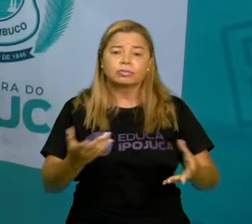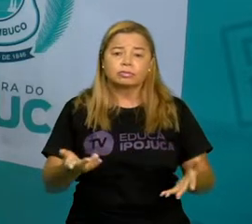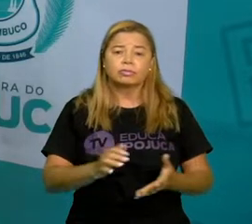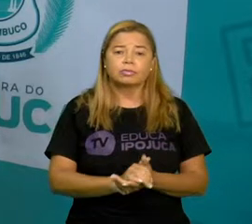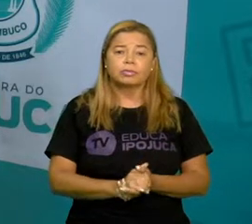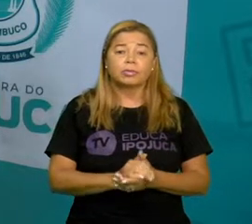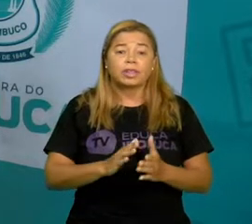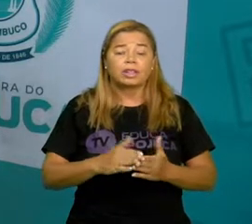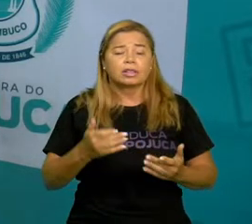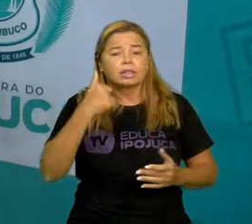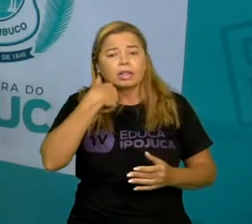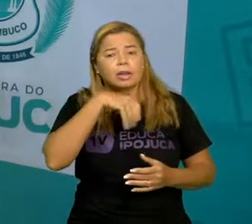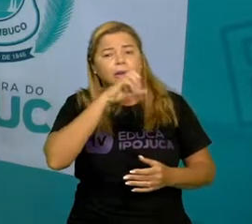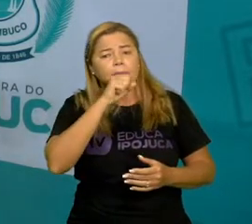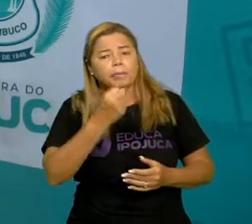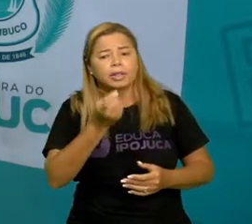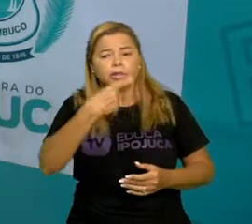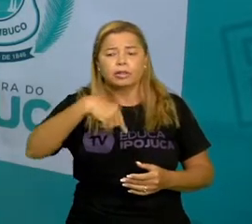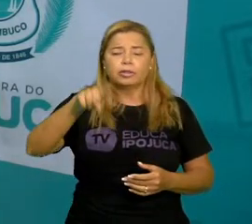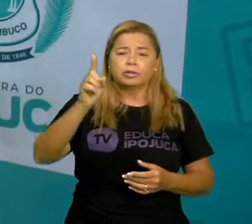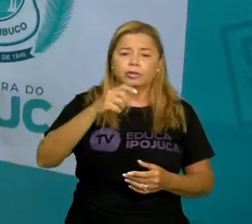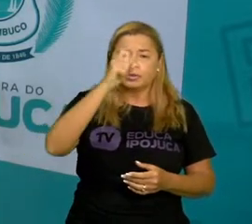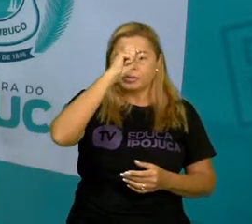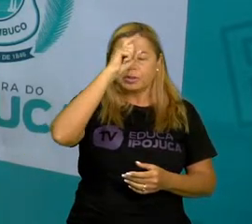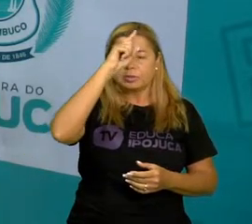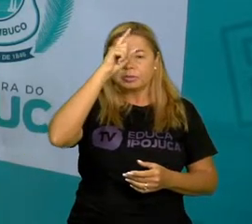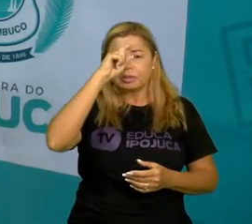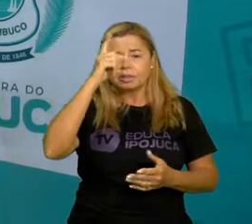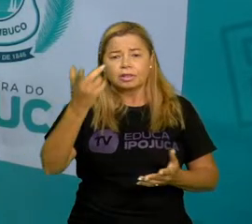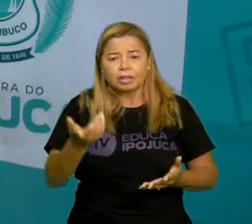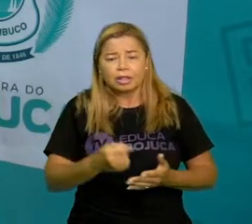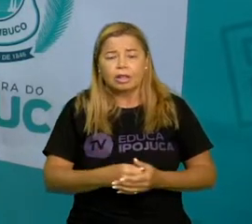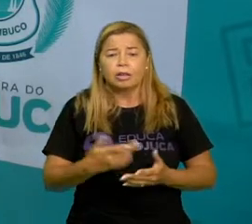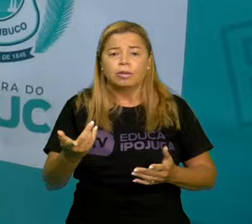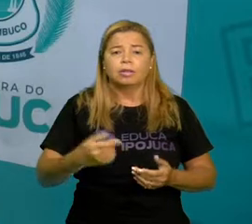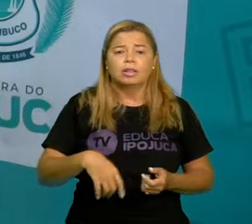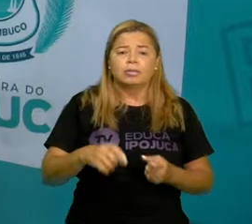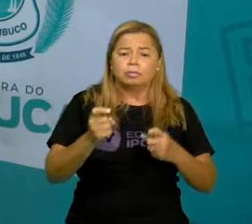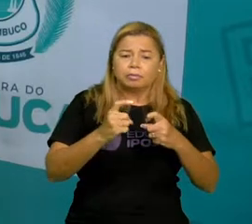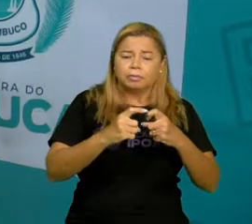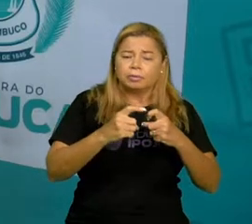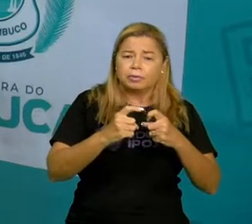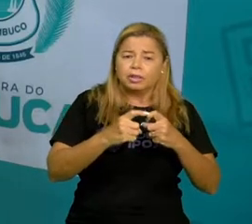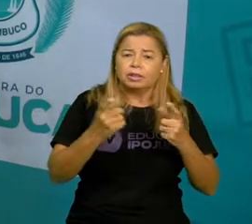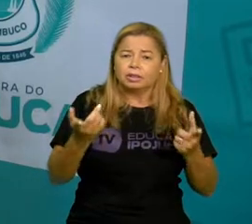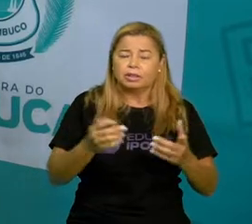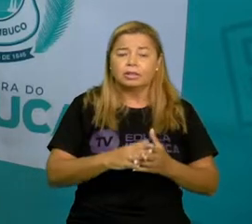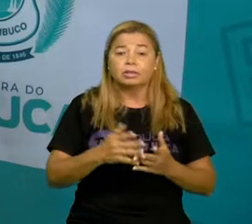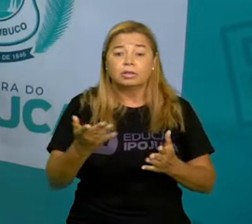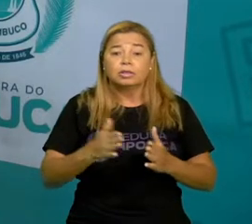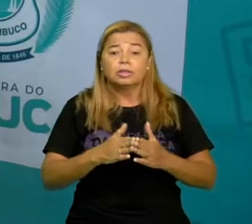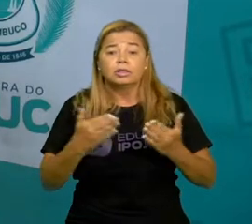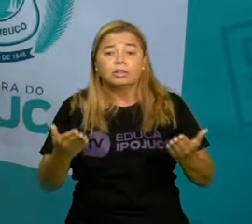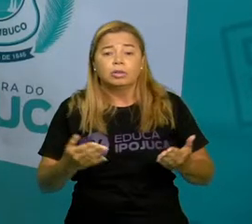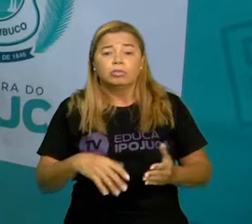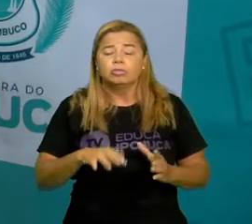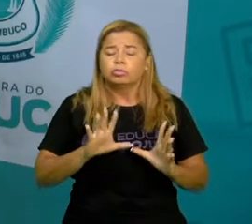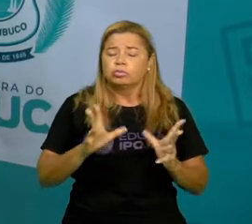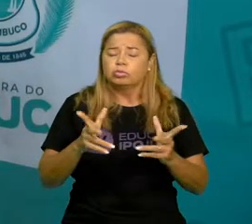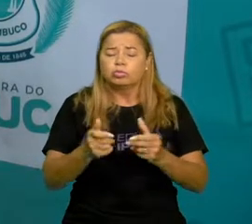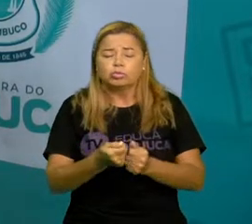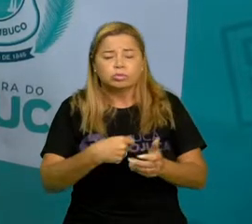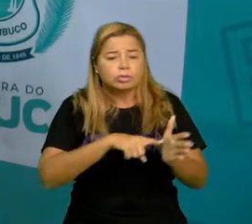Se ela fez o pré-natal, se ela teve acompanhamento médico, tudo isso vai englobar no estudo sobre a mortalidade de crianças.